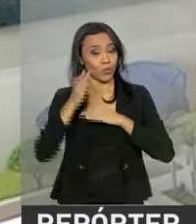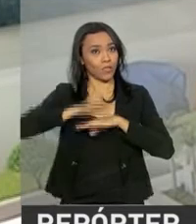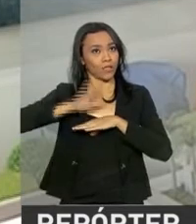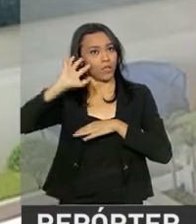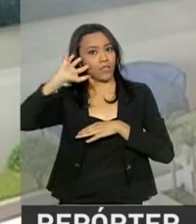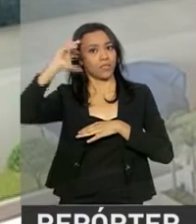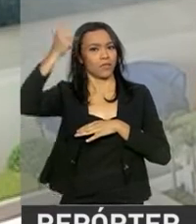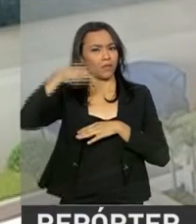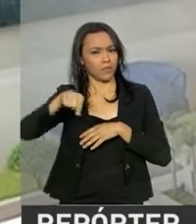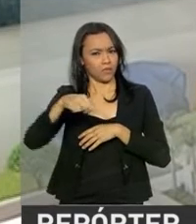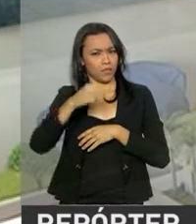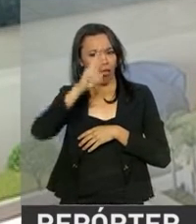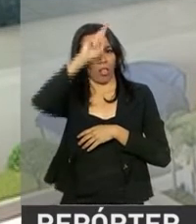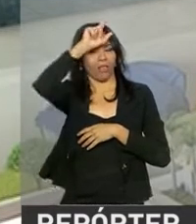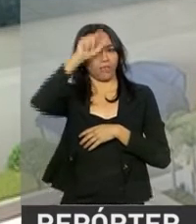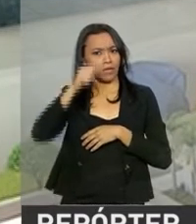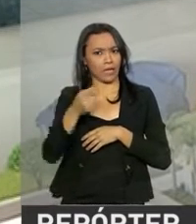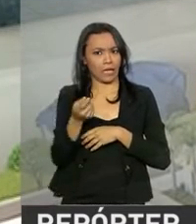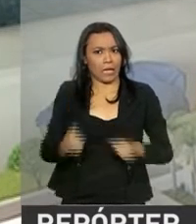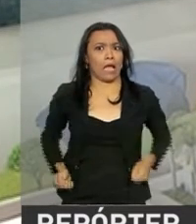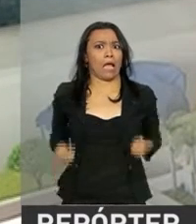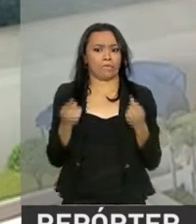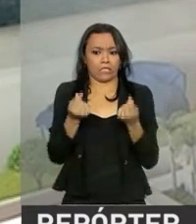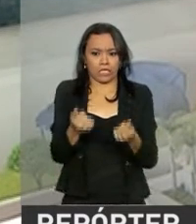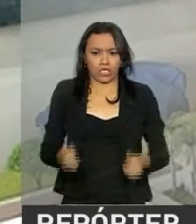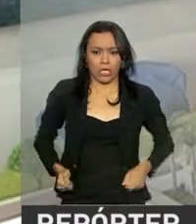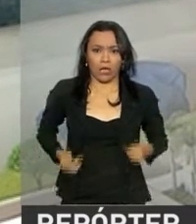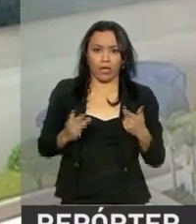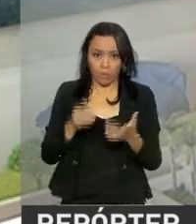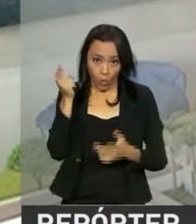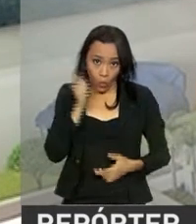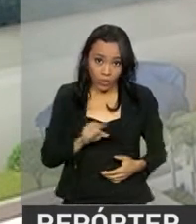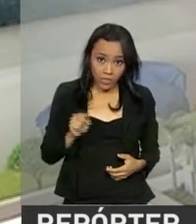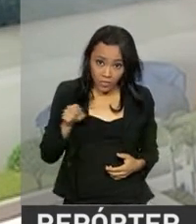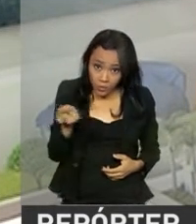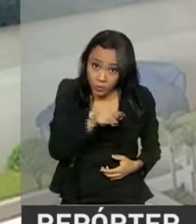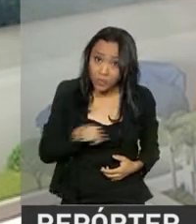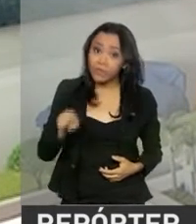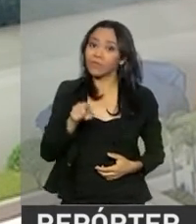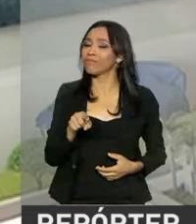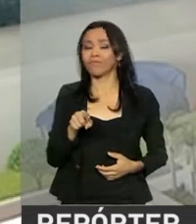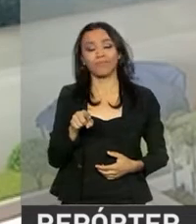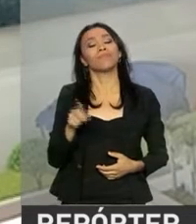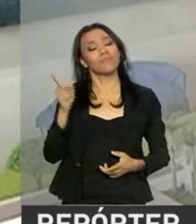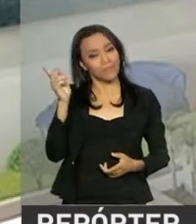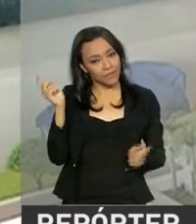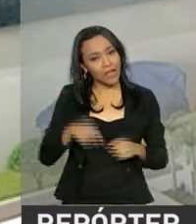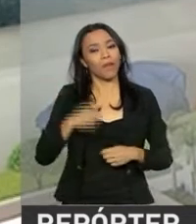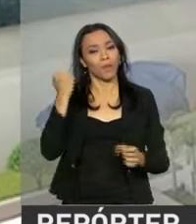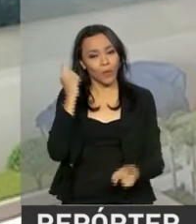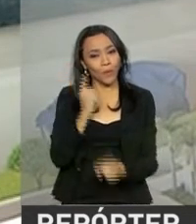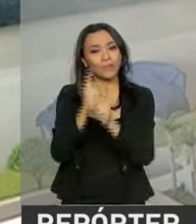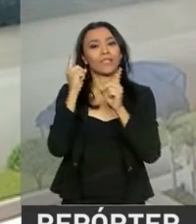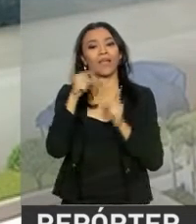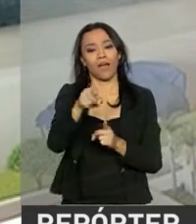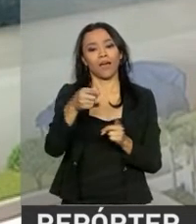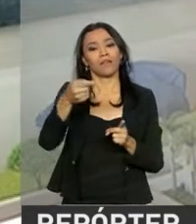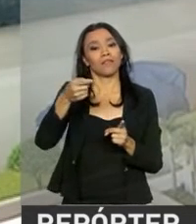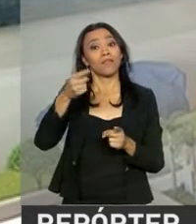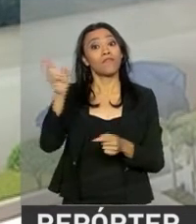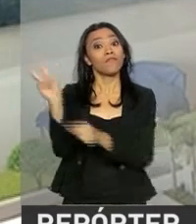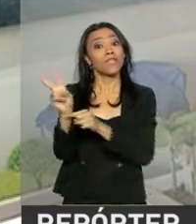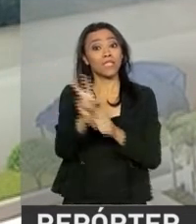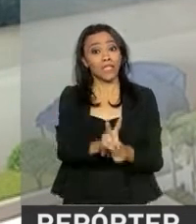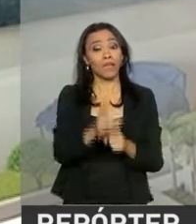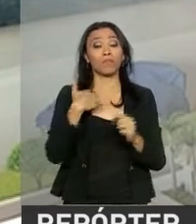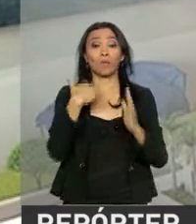engana quem pensa que é preciso gastar muito dinheiro para ter acesso a tudo isso. Dá para encontrar empreendimentos assim, financiados